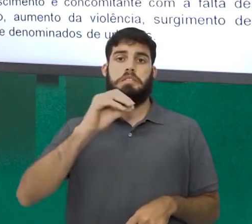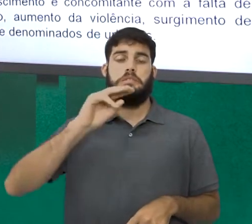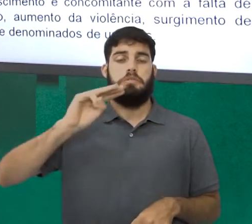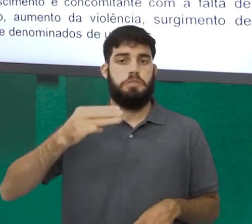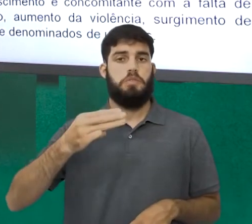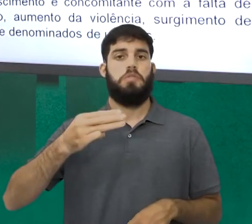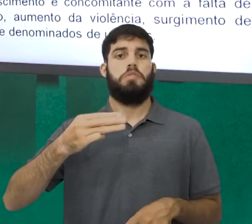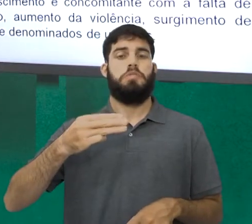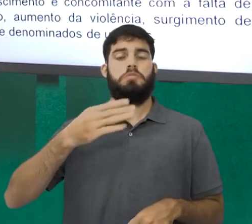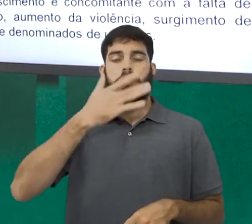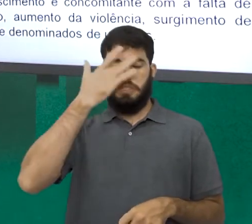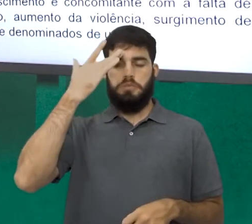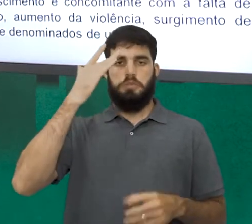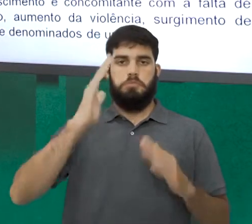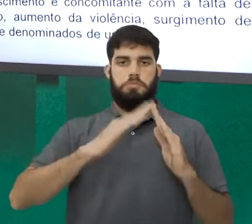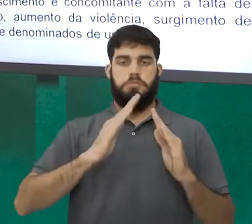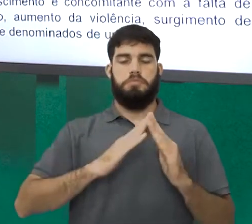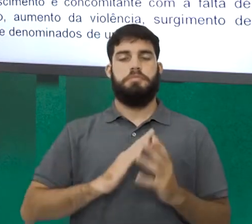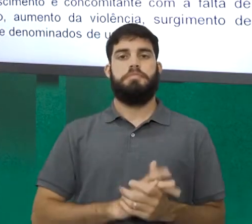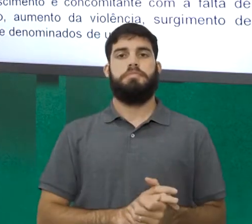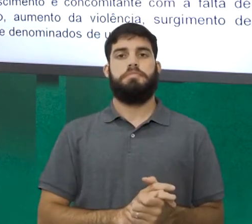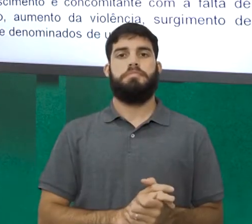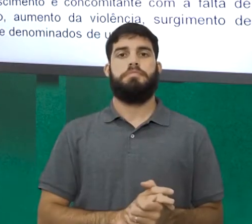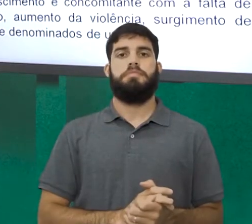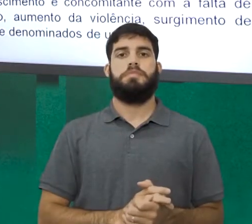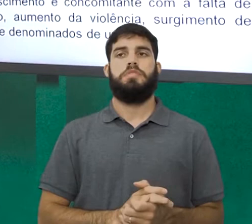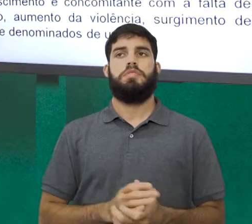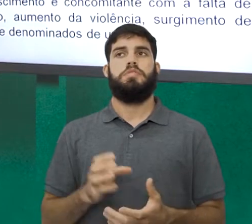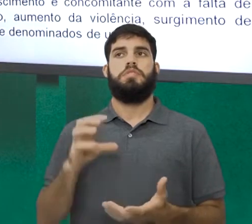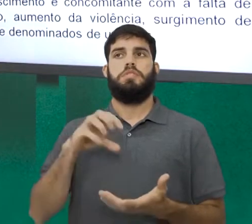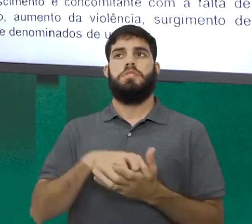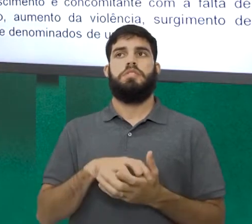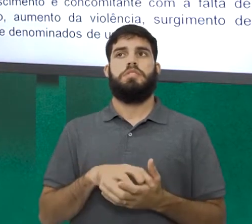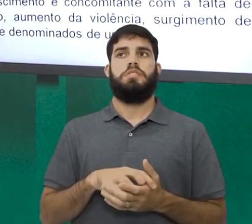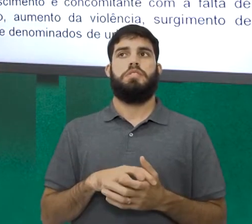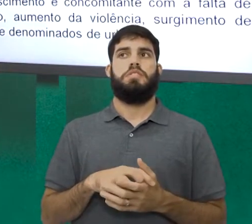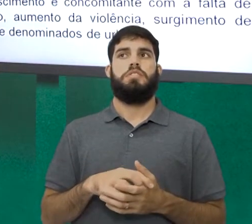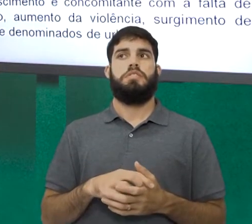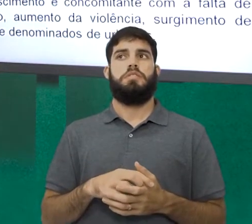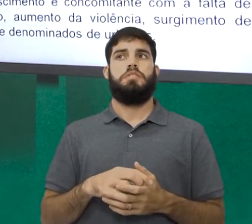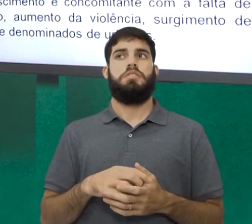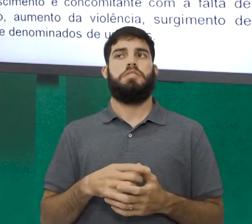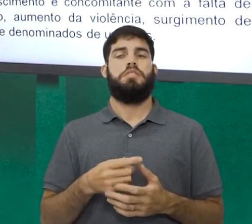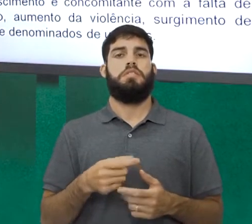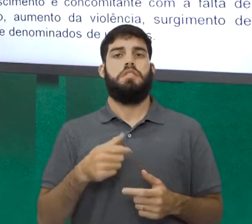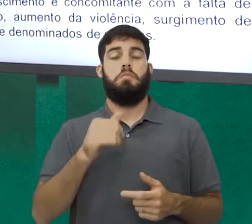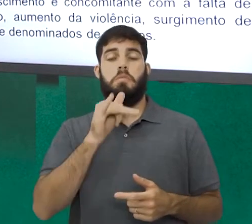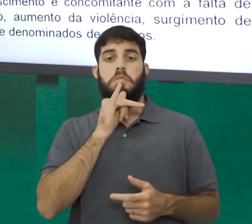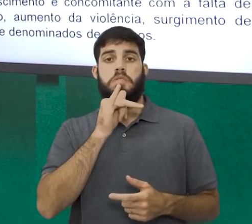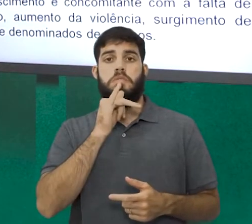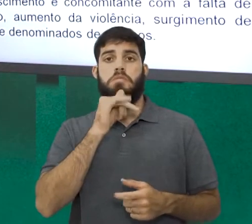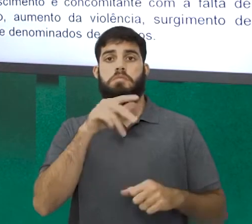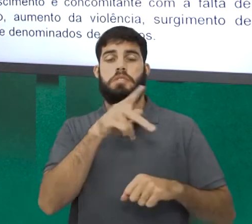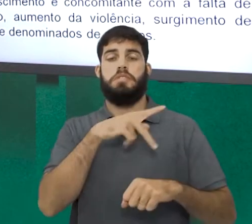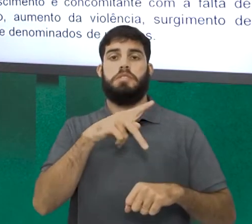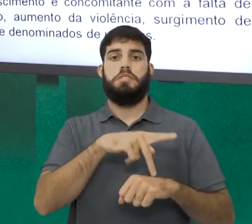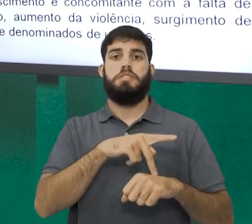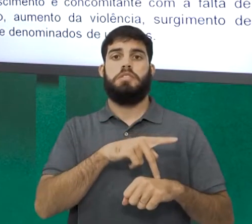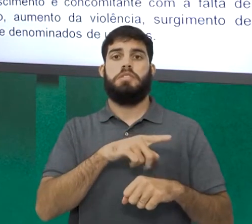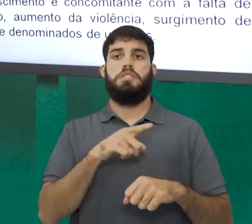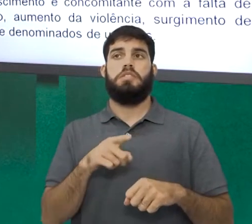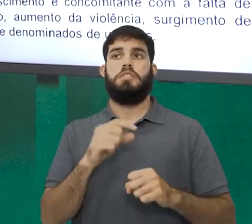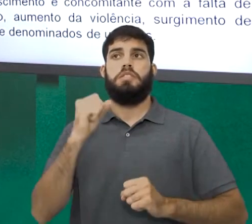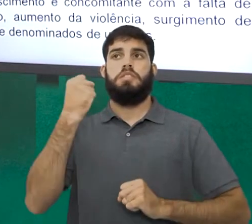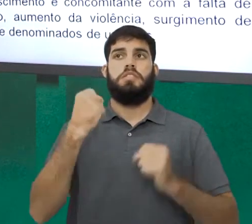de boa, correto, é assim mesmo a megacidade, se concentram majoritariamente nos países onde o processo de